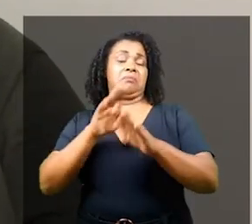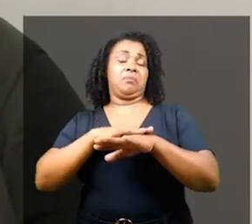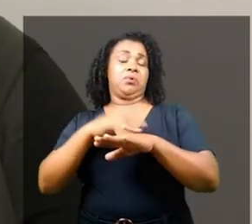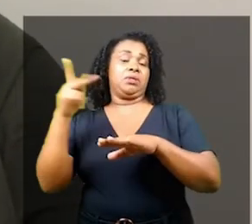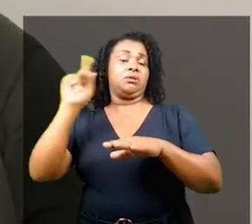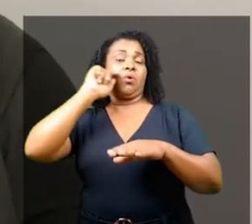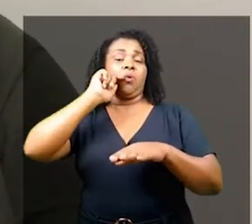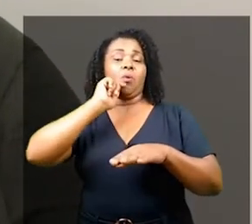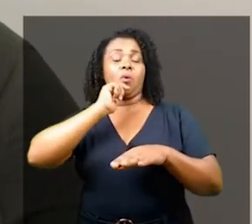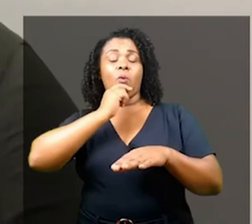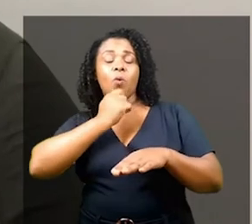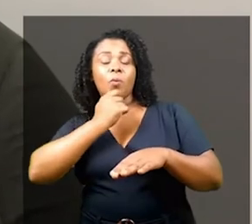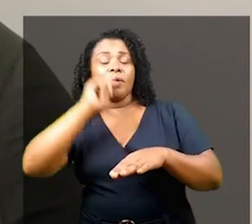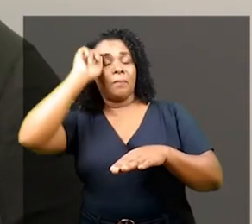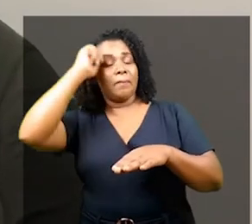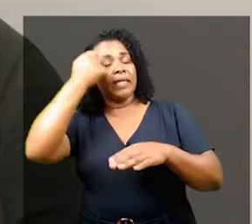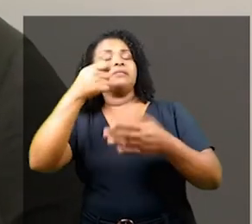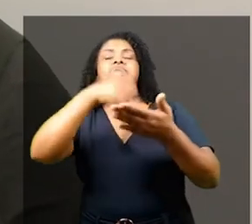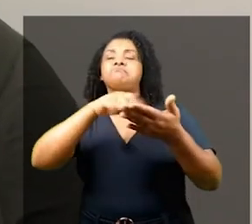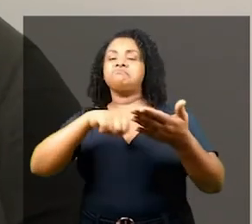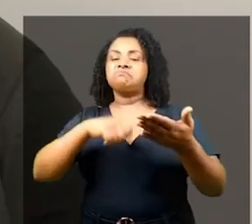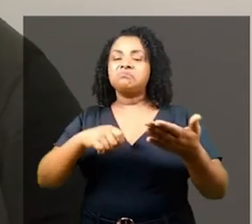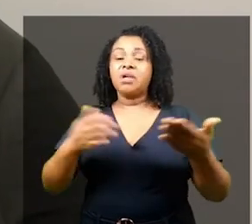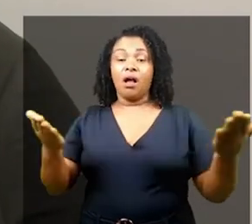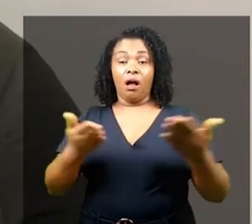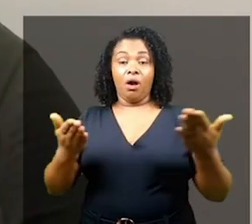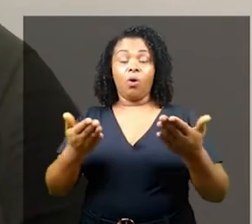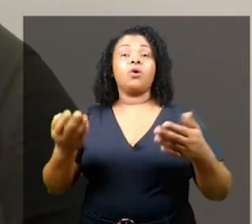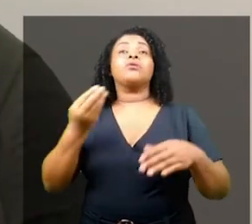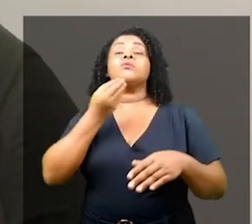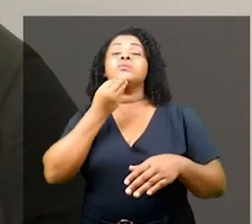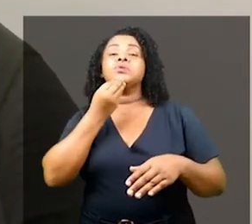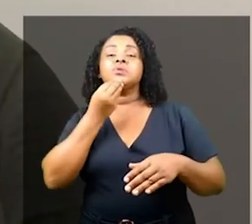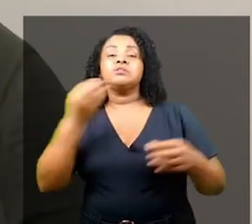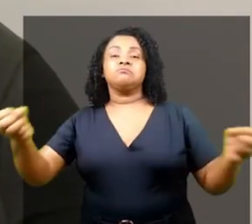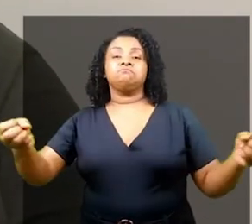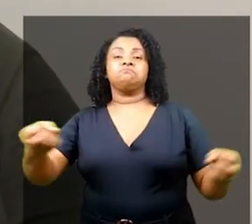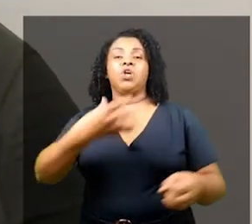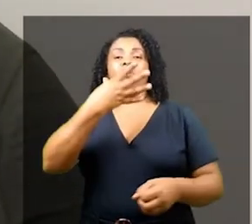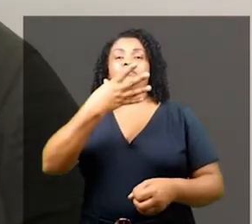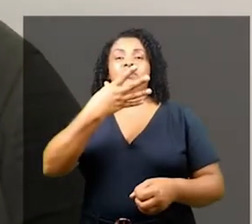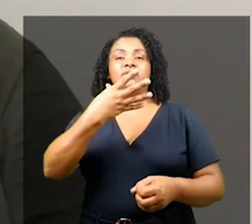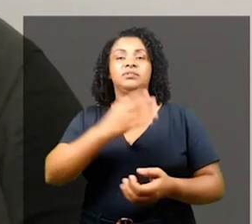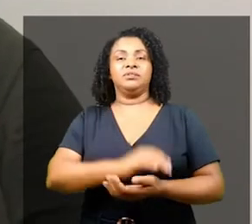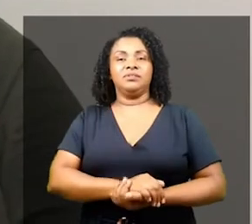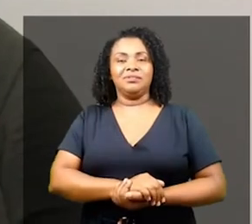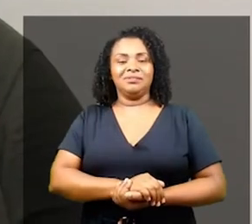brancos. Assistir ao cinema negro é se mover num novo espectro de possibilidades de real.